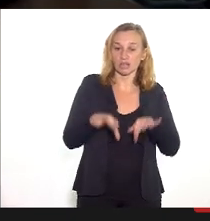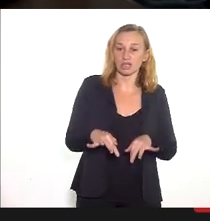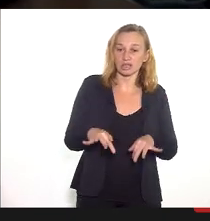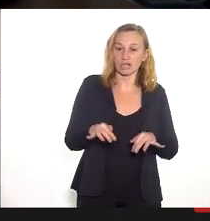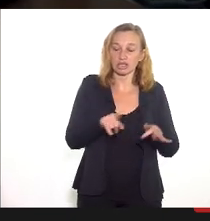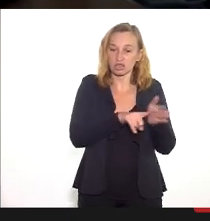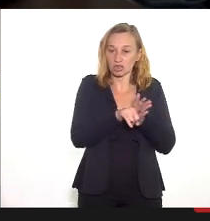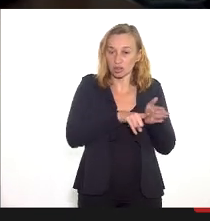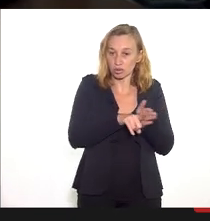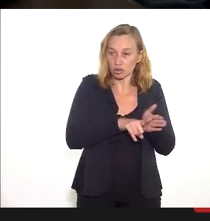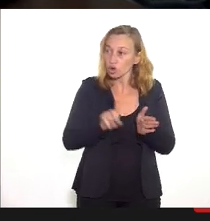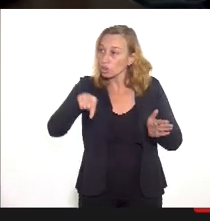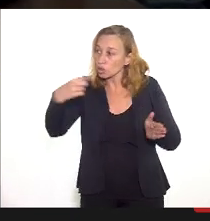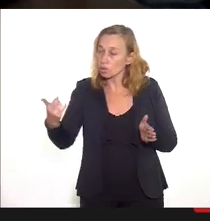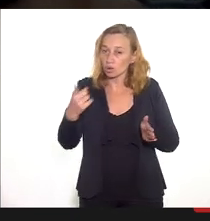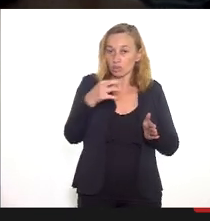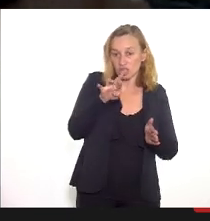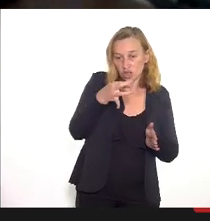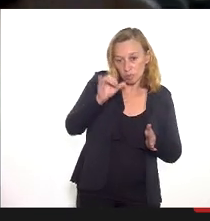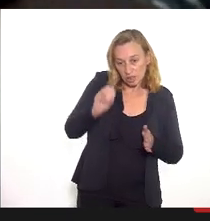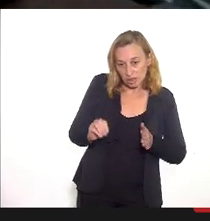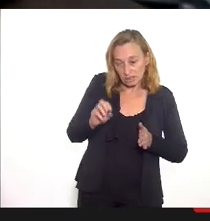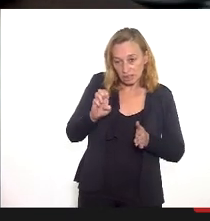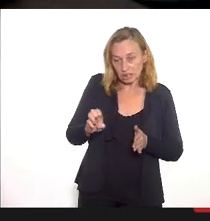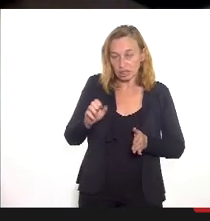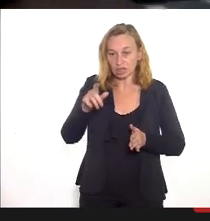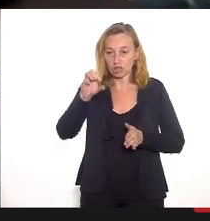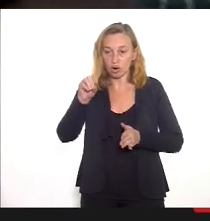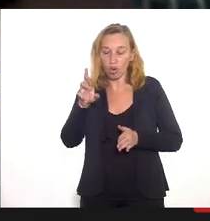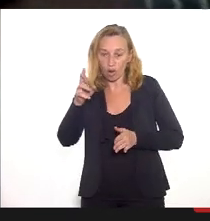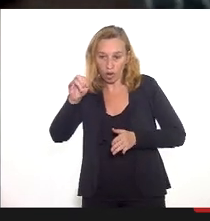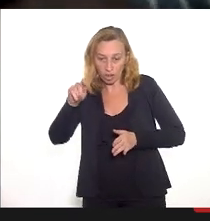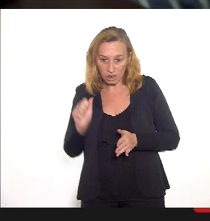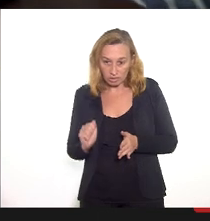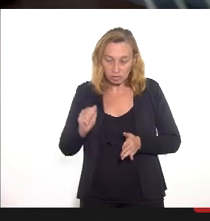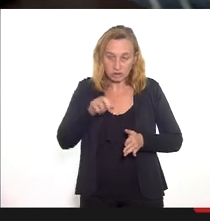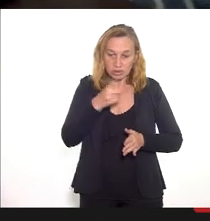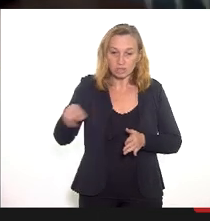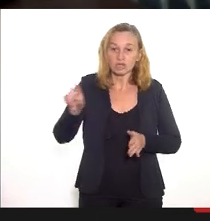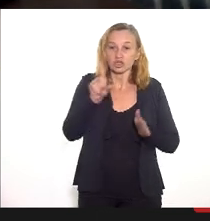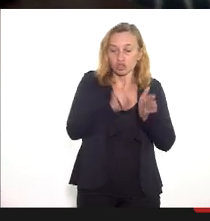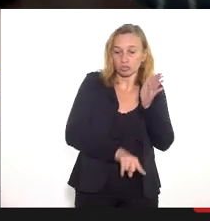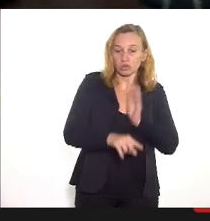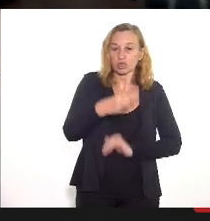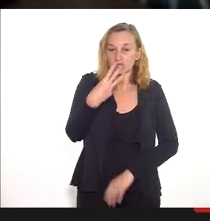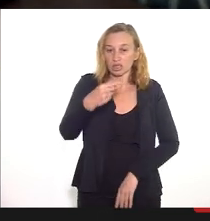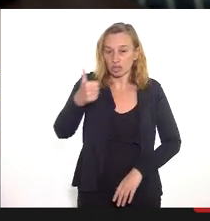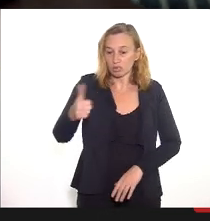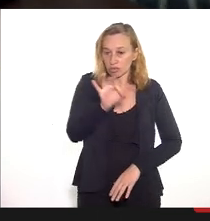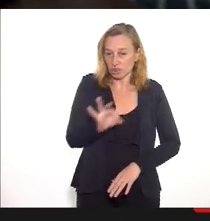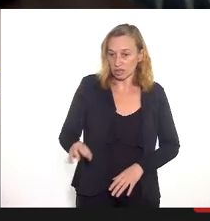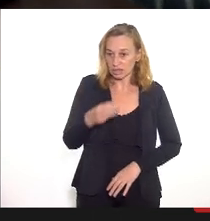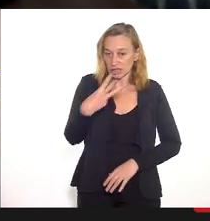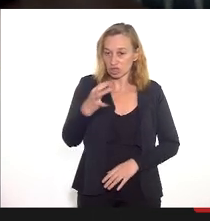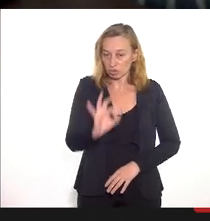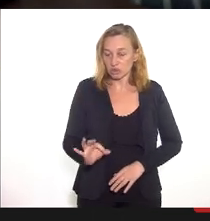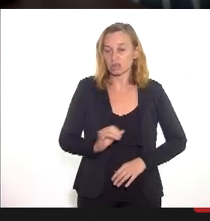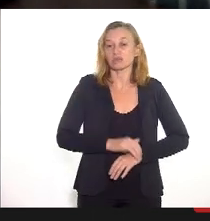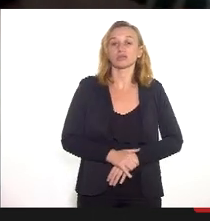diagnóstica e ou transplante de órgãos, tecidos e células reduziram 31,3% e 22,3%.